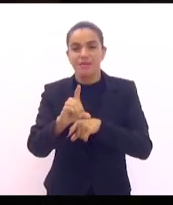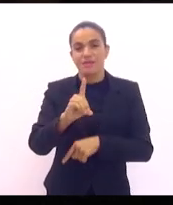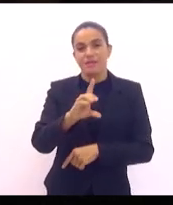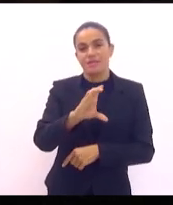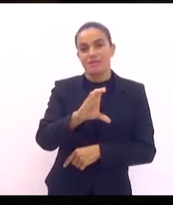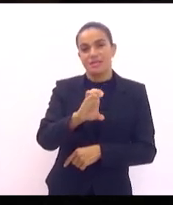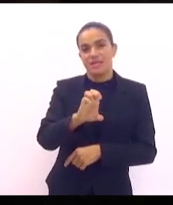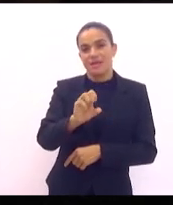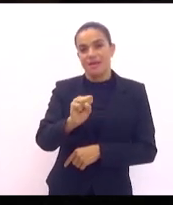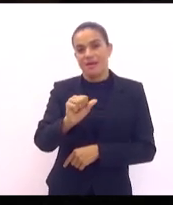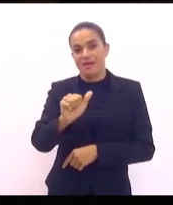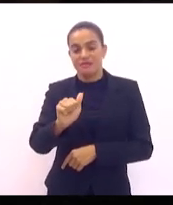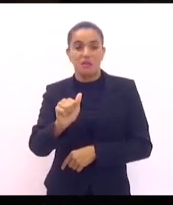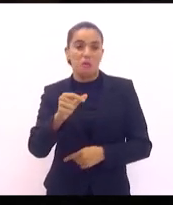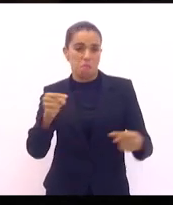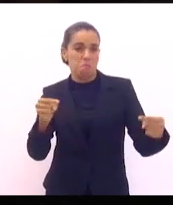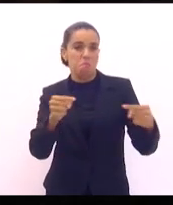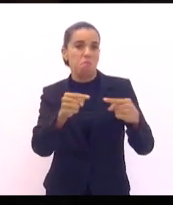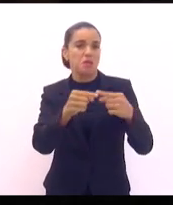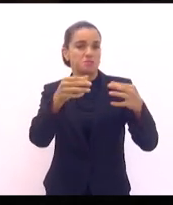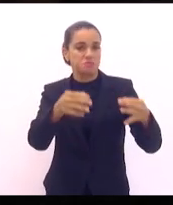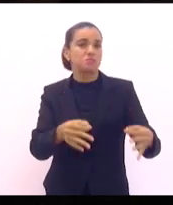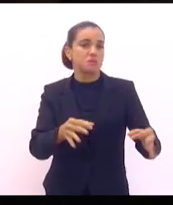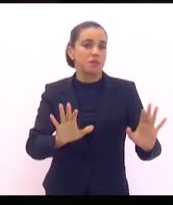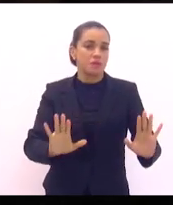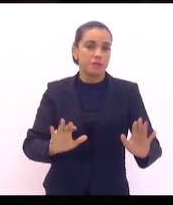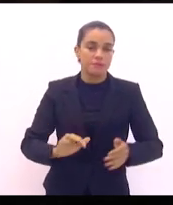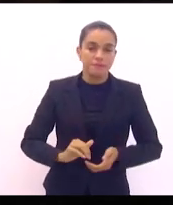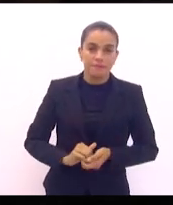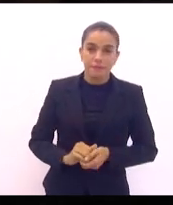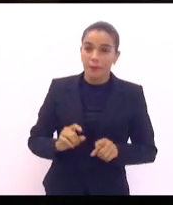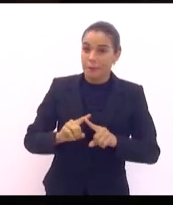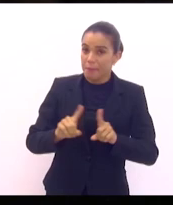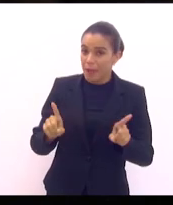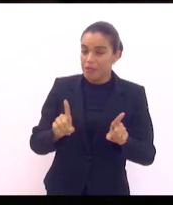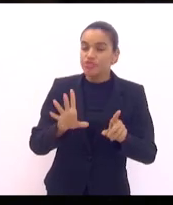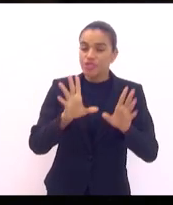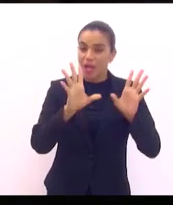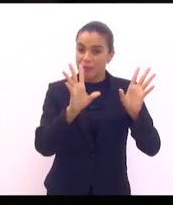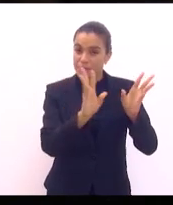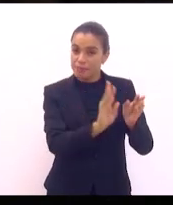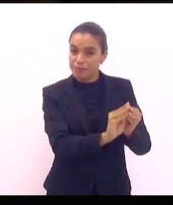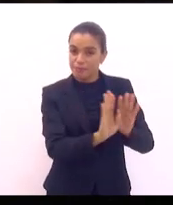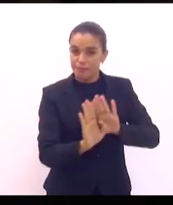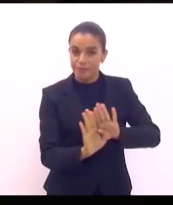entendimento correta. correta. Bom, mas dito isso, senhor presidente,